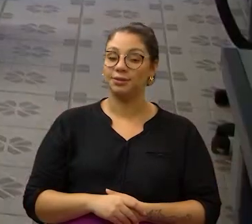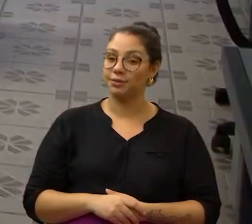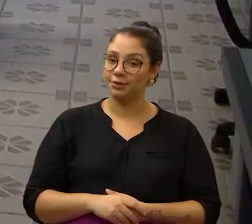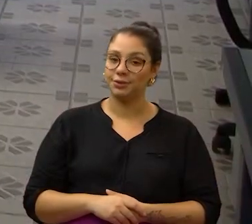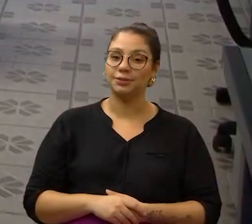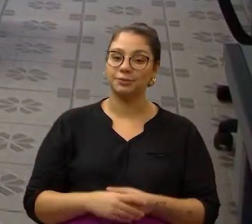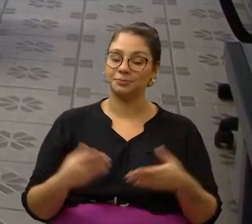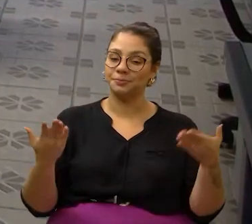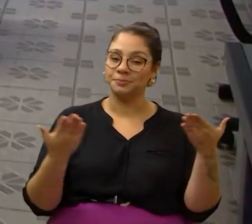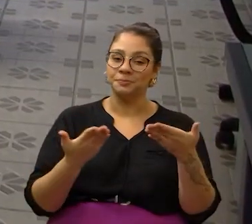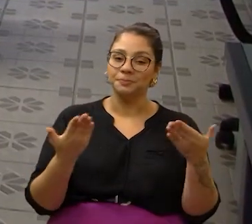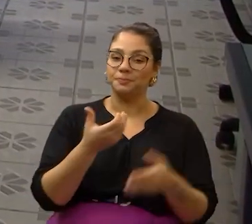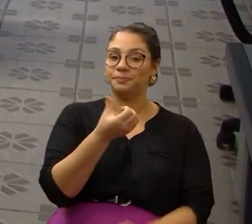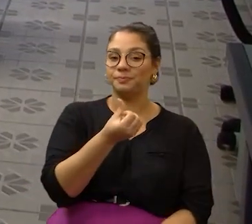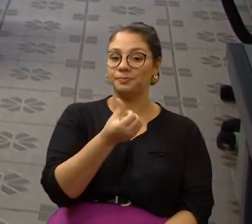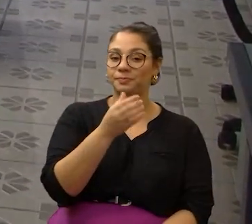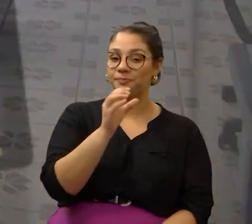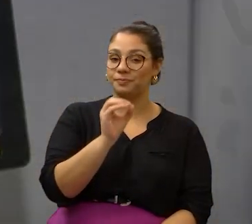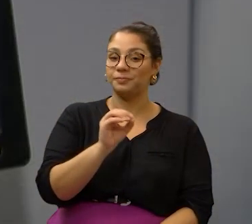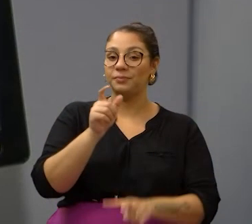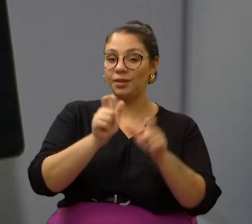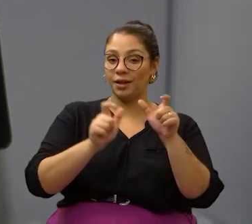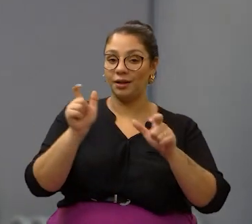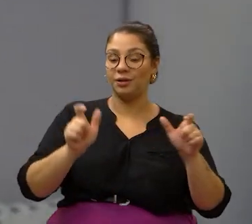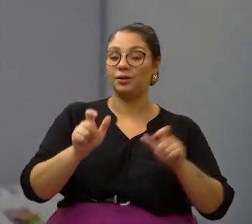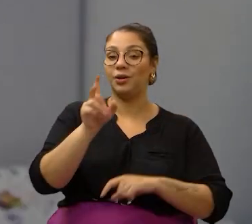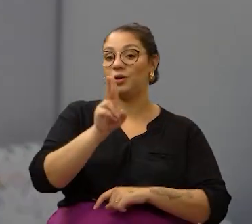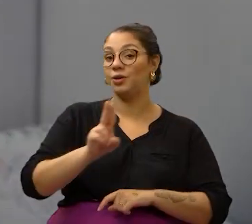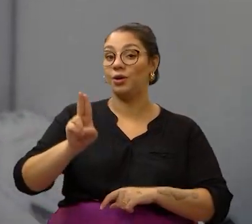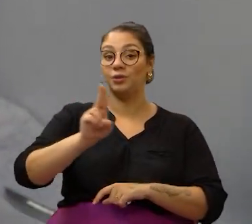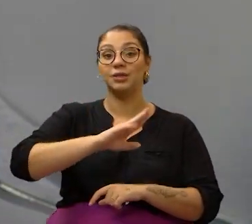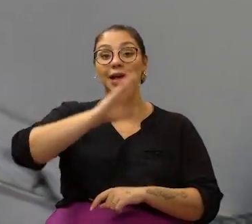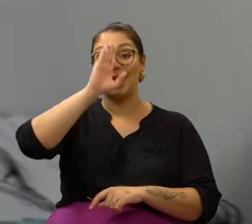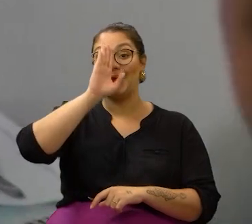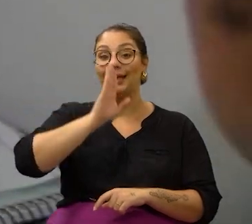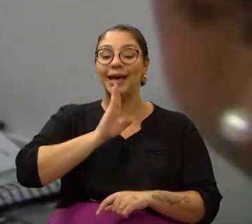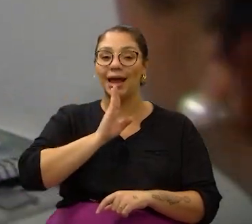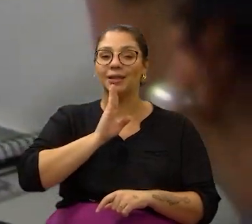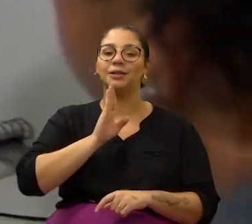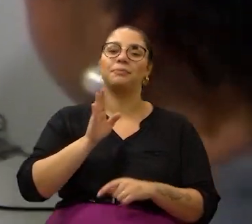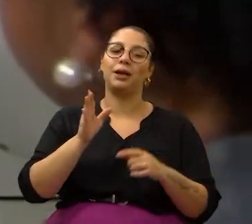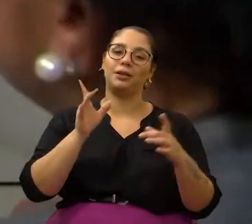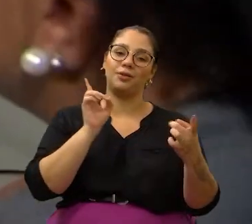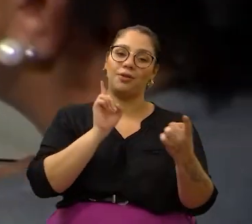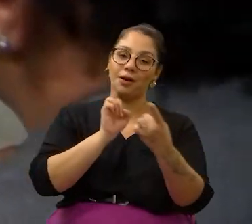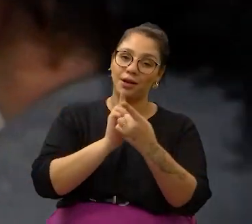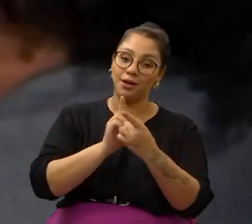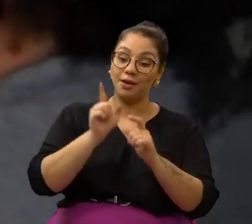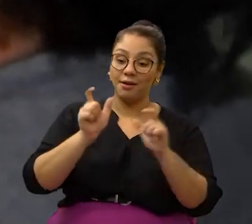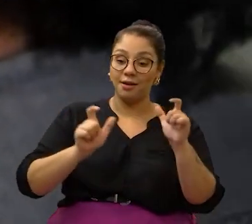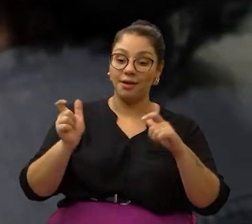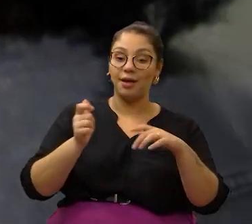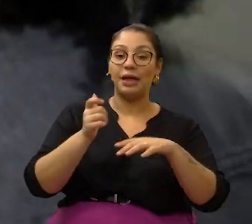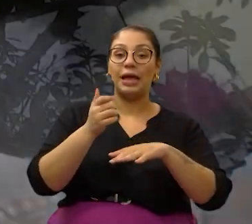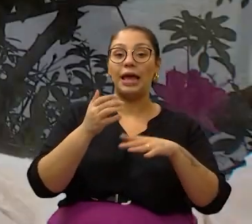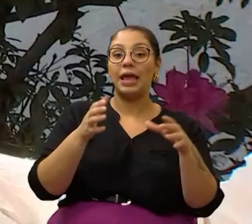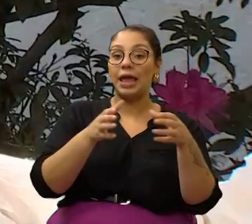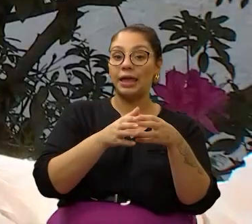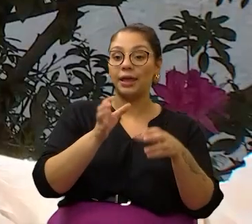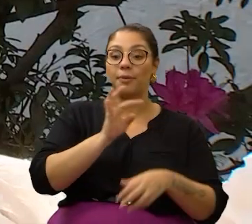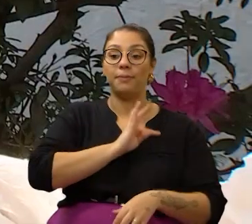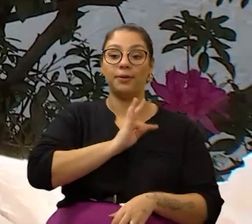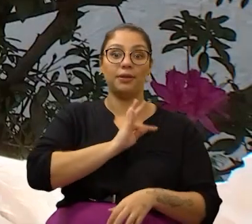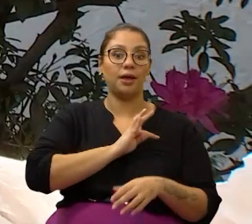Atualmente, 60 usuários são atendidos gratuitamente por uma equipe técnica multidisciplinar,